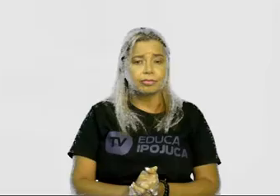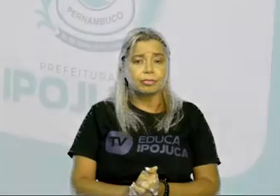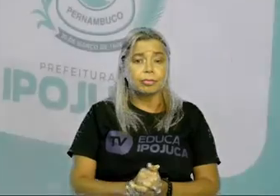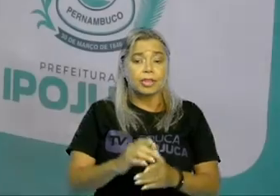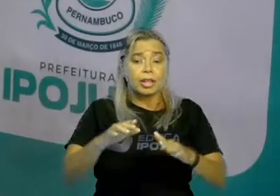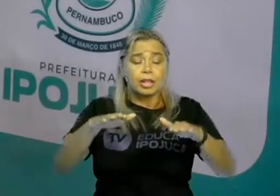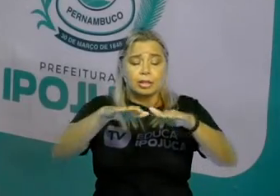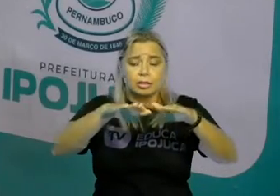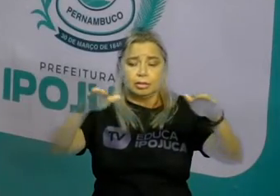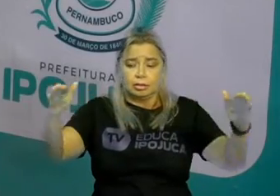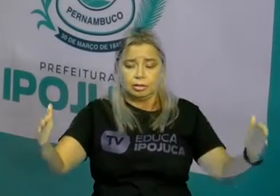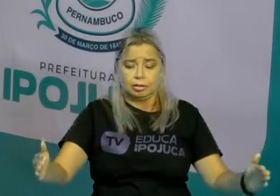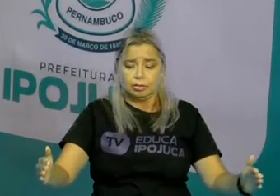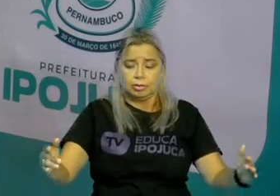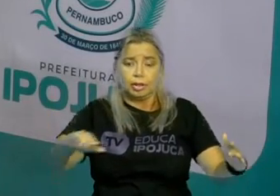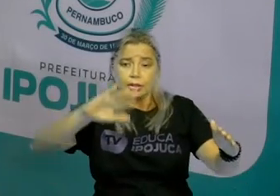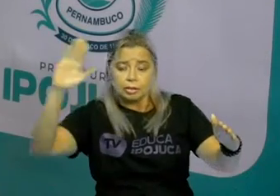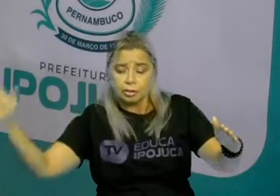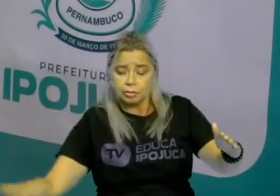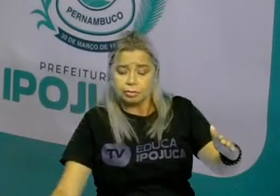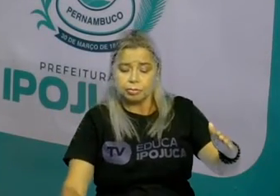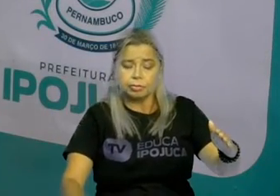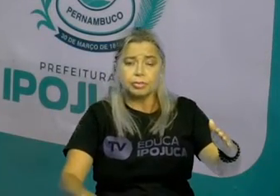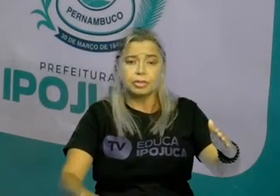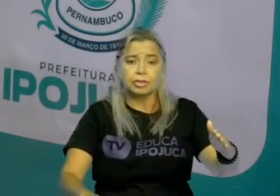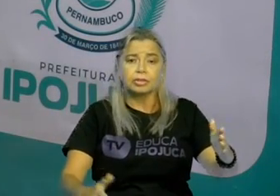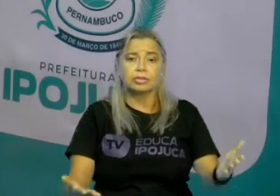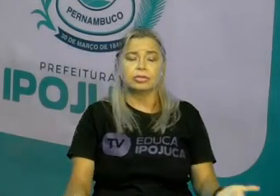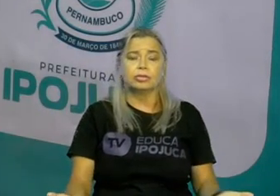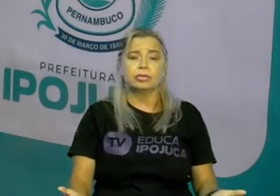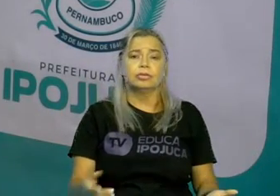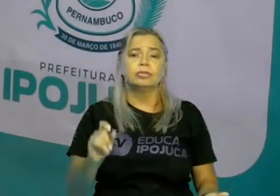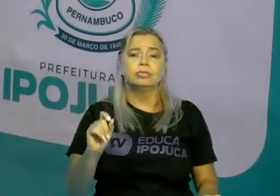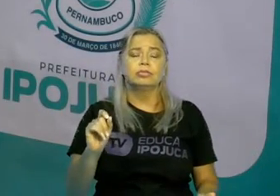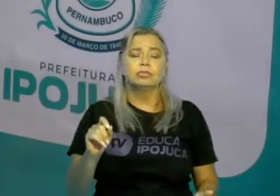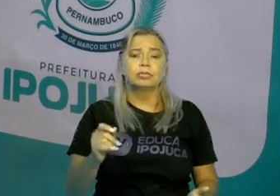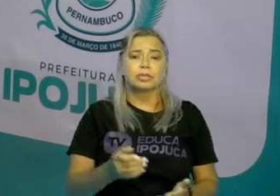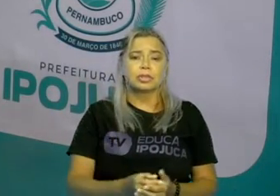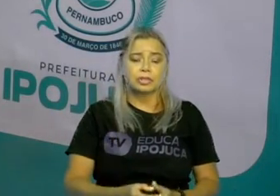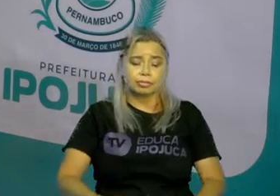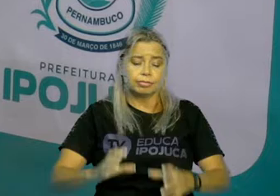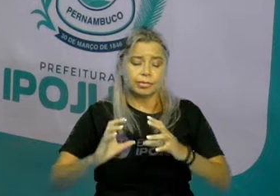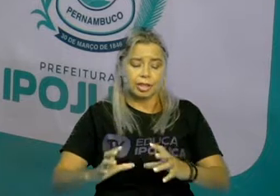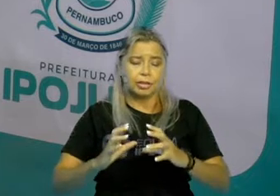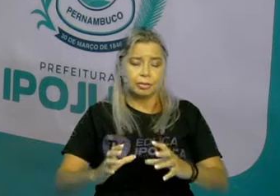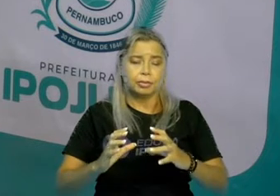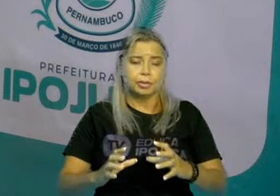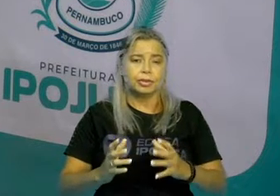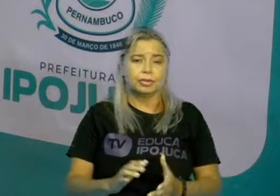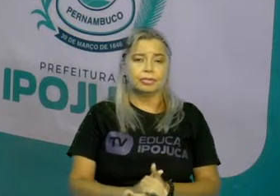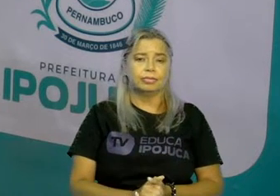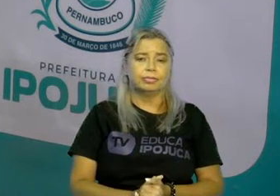abaixo da mesa, quem está? Ou seja, embaixo é a bola de futebol.